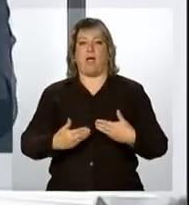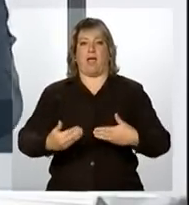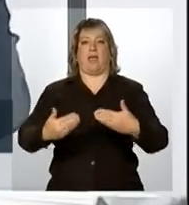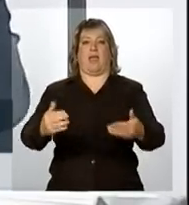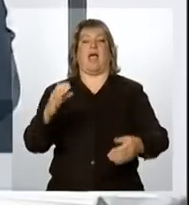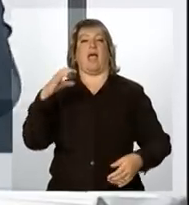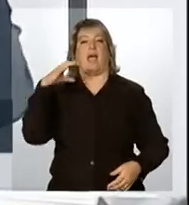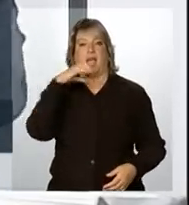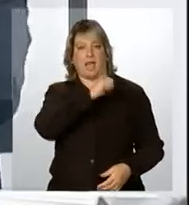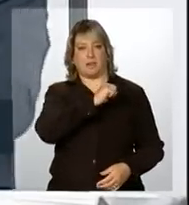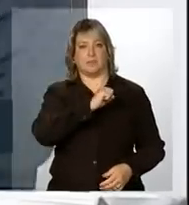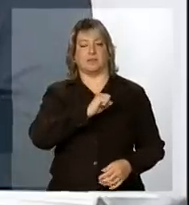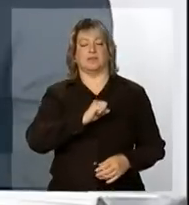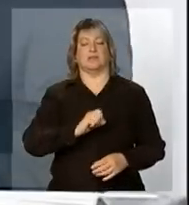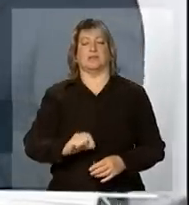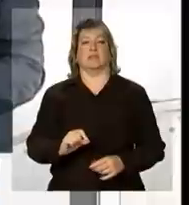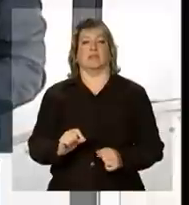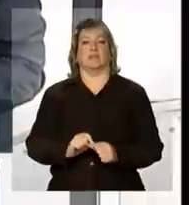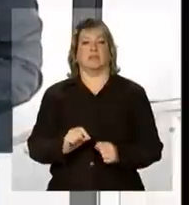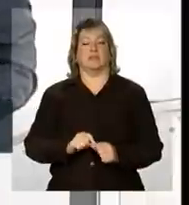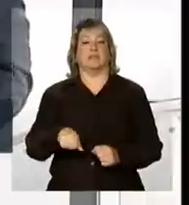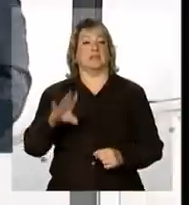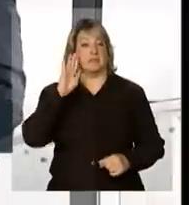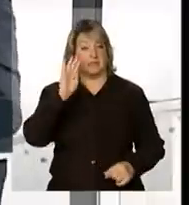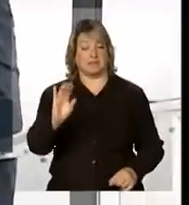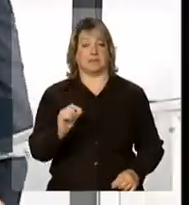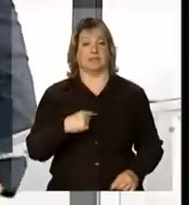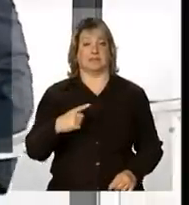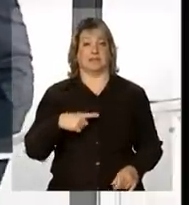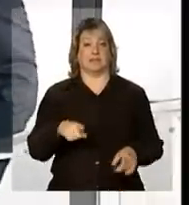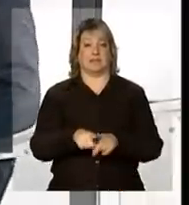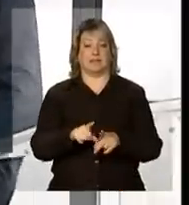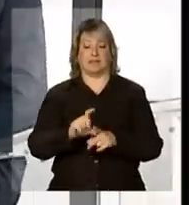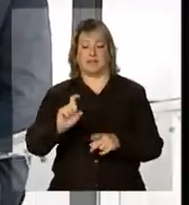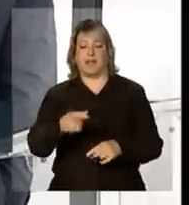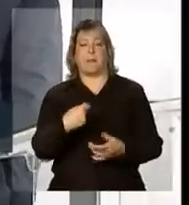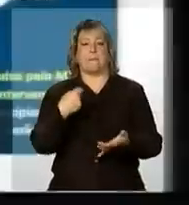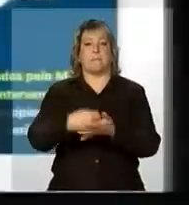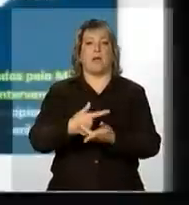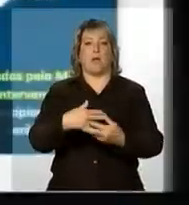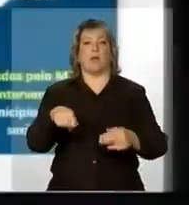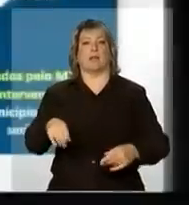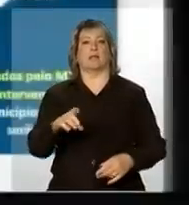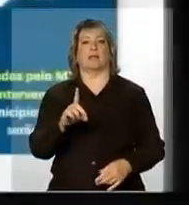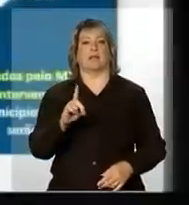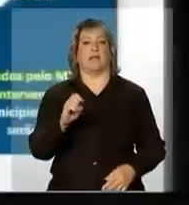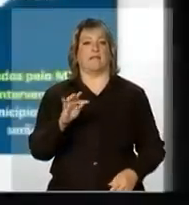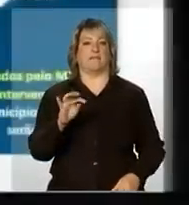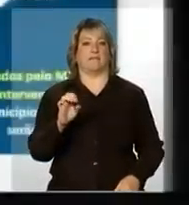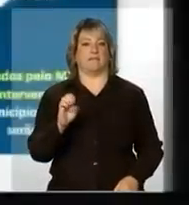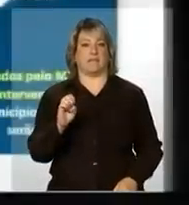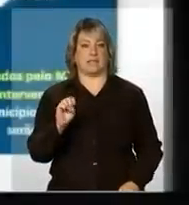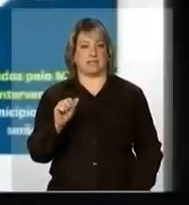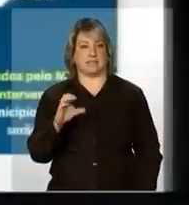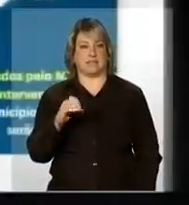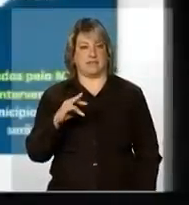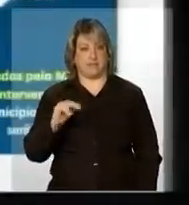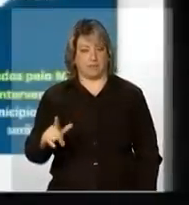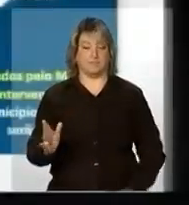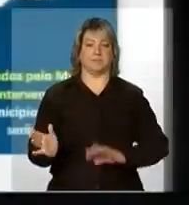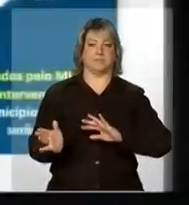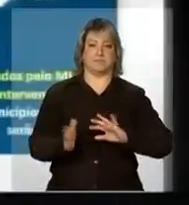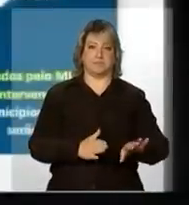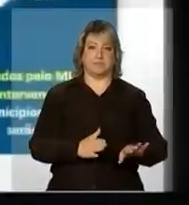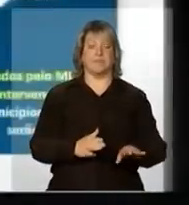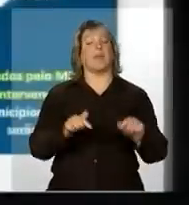sequência da introdução do cartão de pagamento da Defesa Civil. Próximo. E aqui também eu